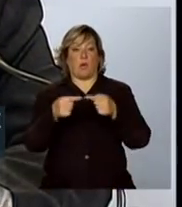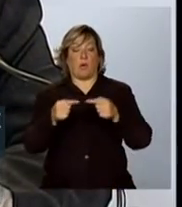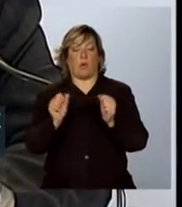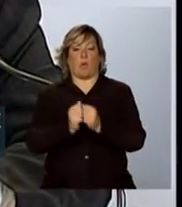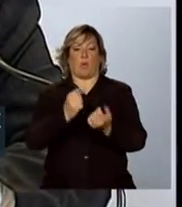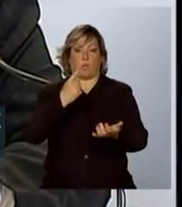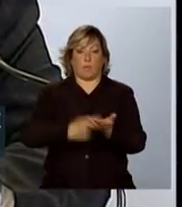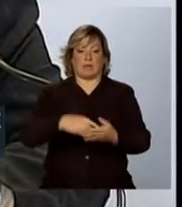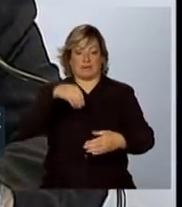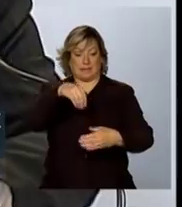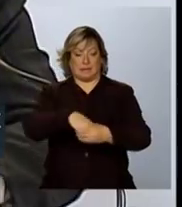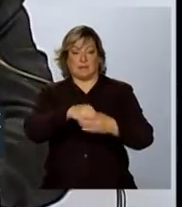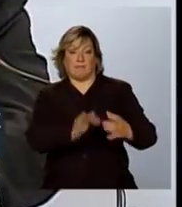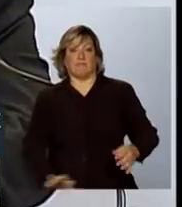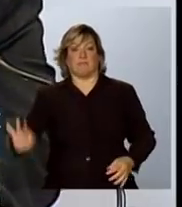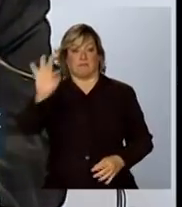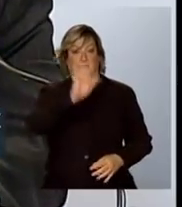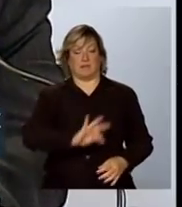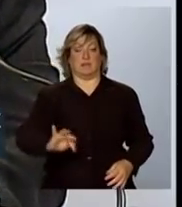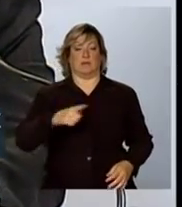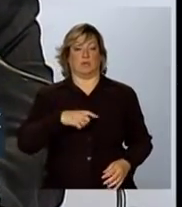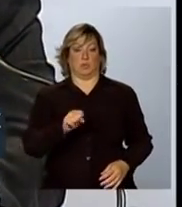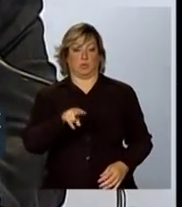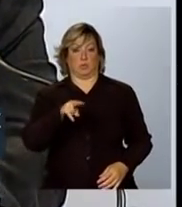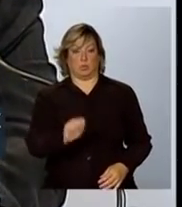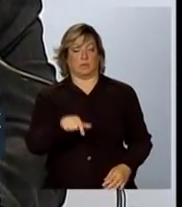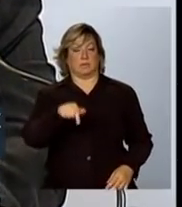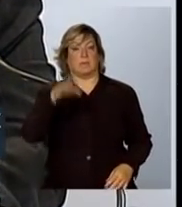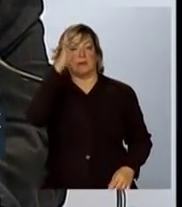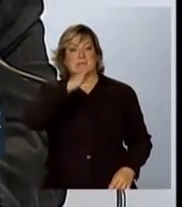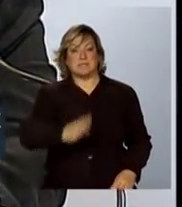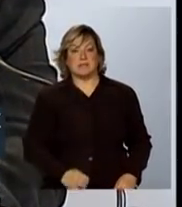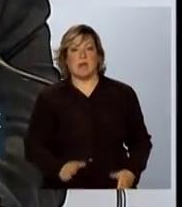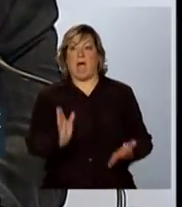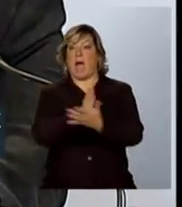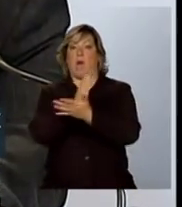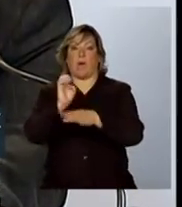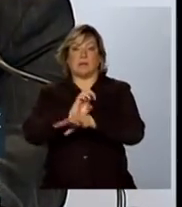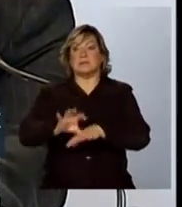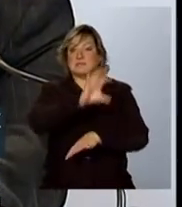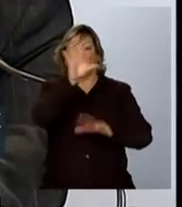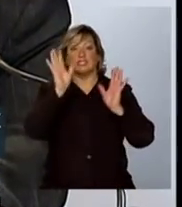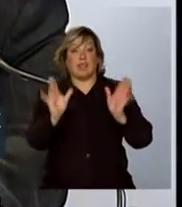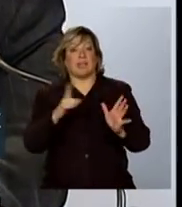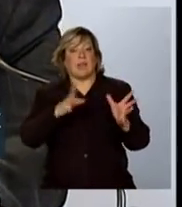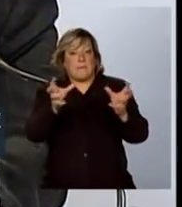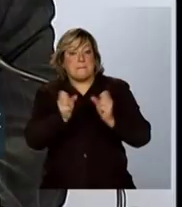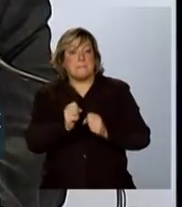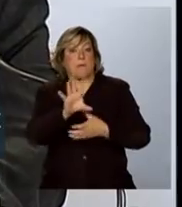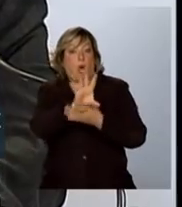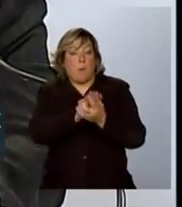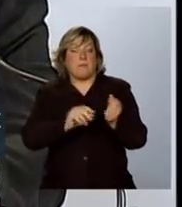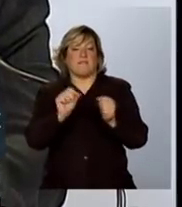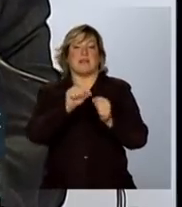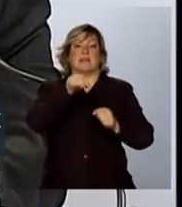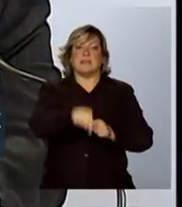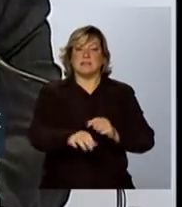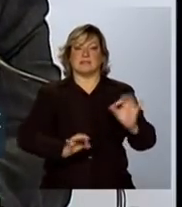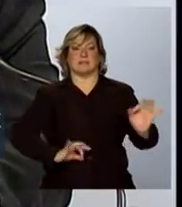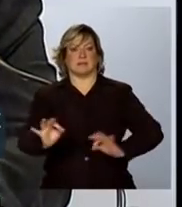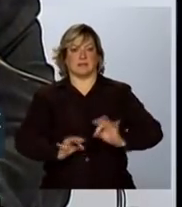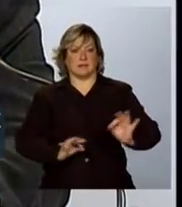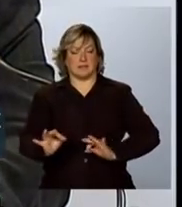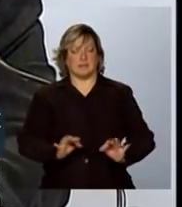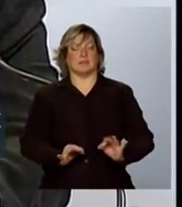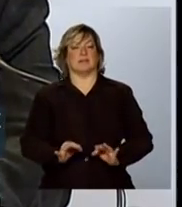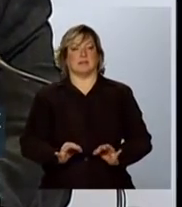Interfederativo do Sistema de Saúde Brasileiro, alguns estados já trazendo para si esse mecanismo de